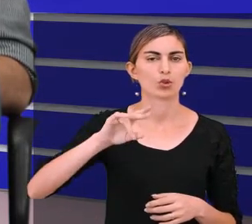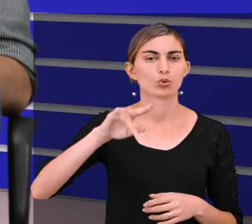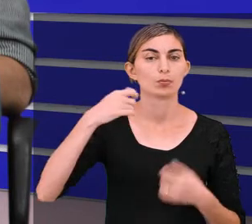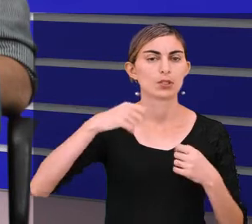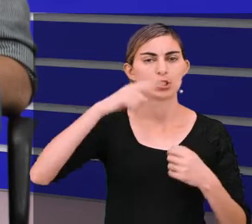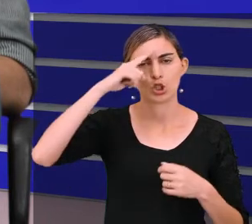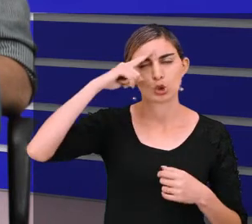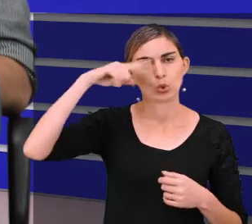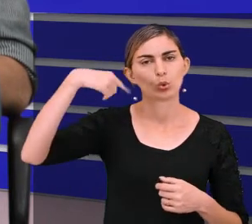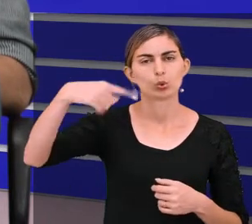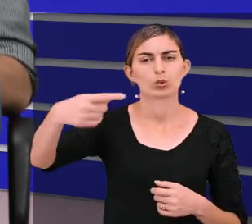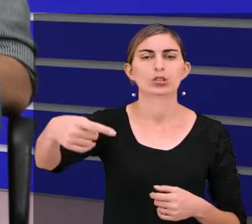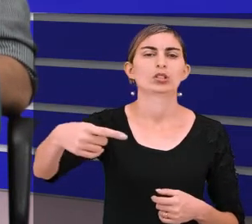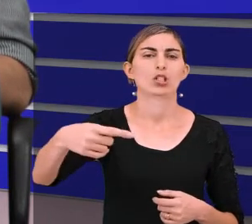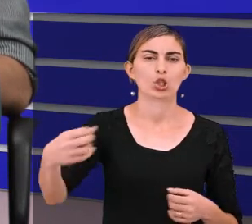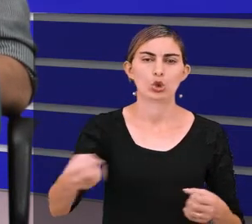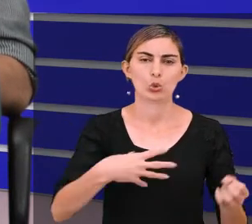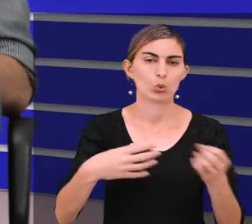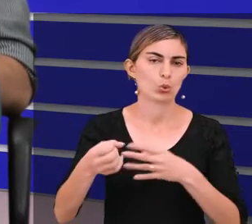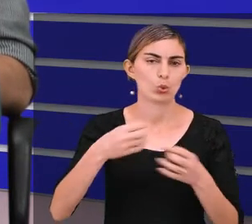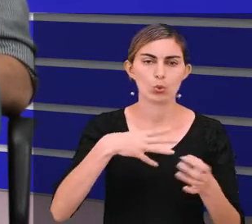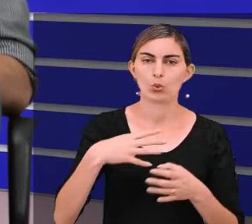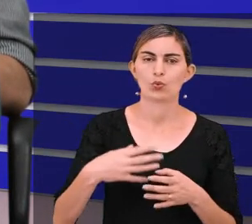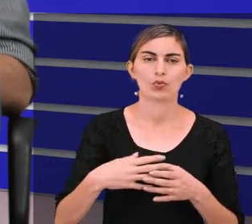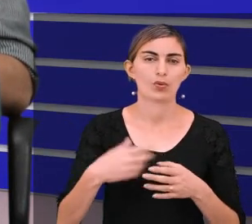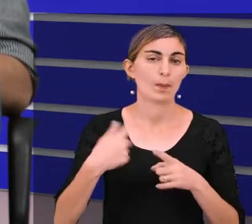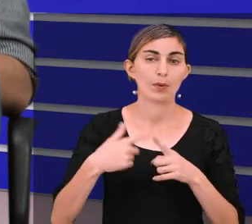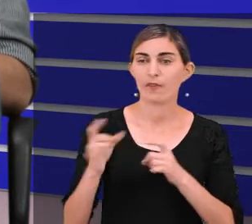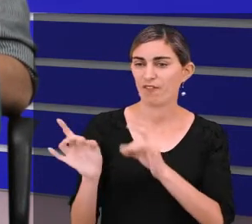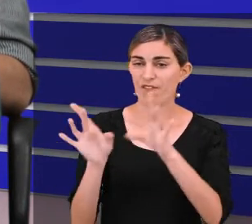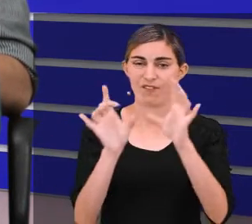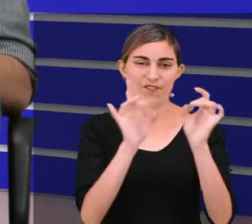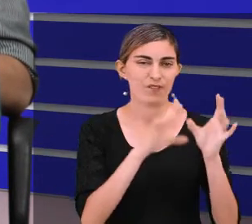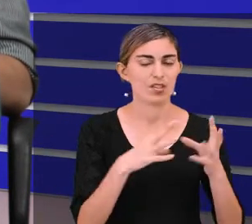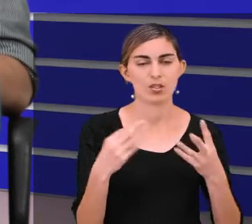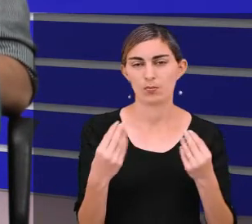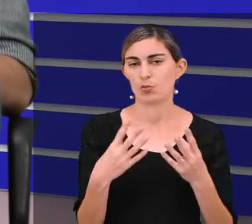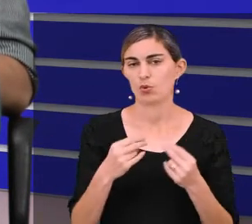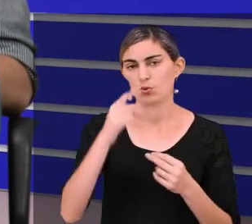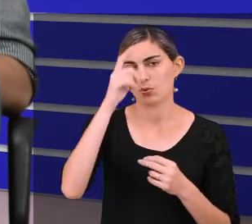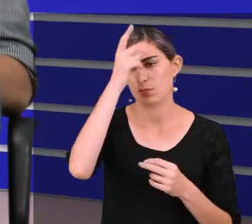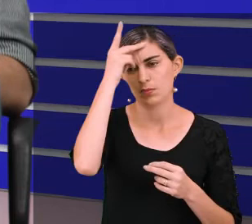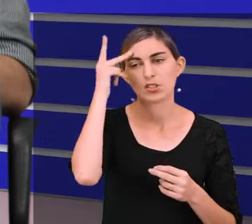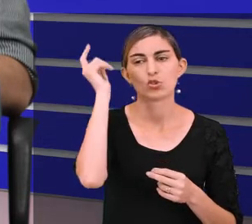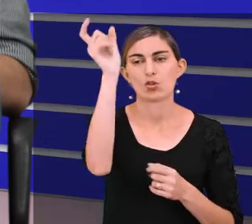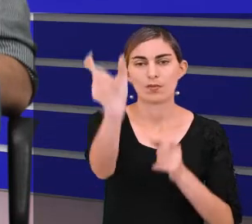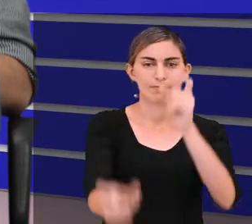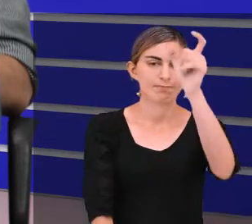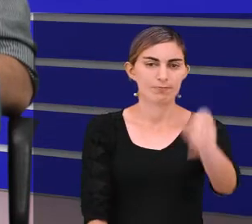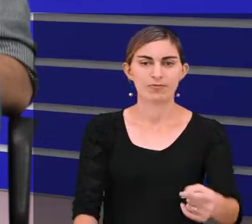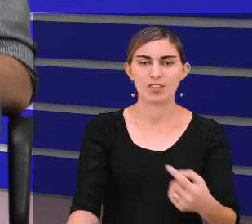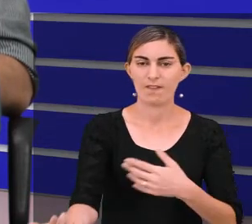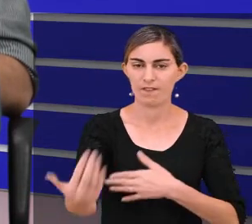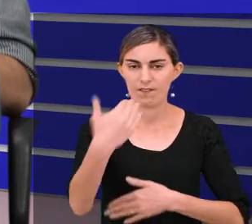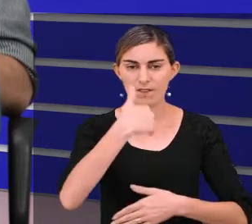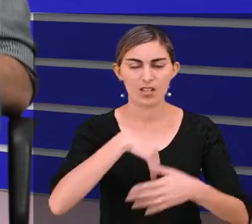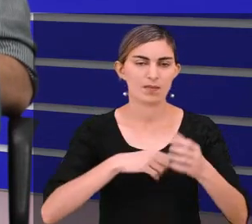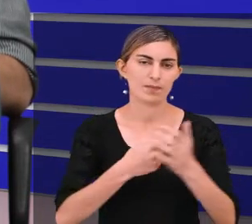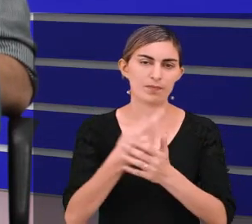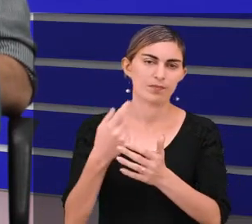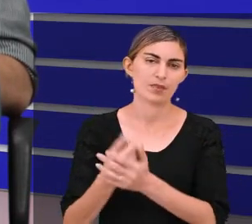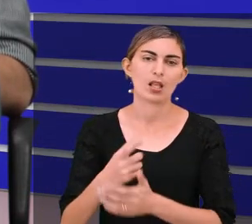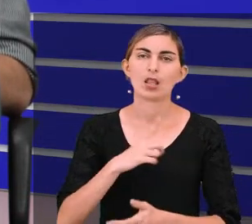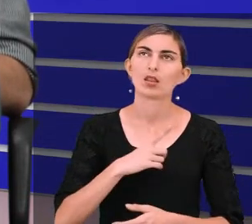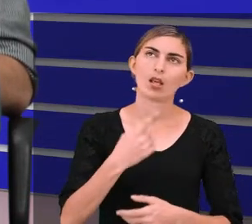ser fabricado diariamente. Ter ele sempre novo, fresco, porque é um produto que roda muito. O cliente tem a procura grande dele. Mas existem produtos que são